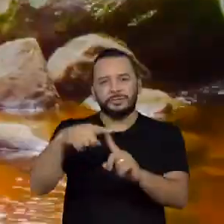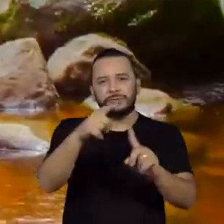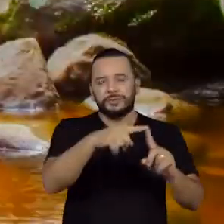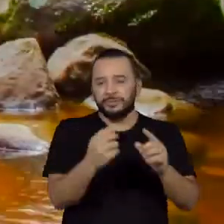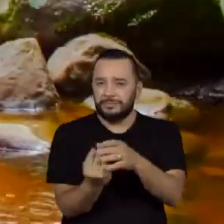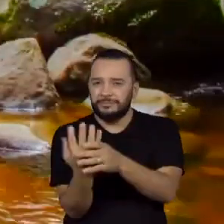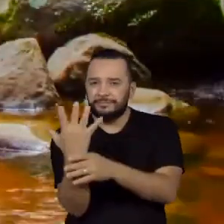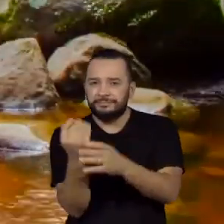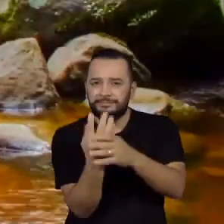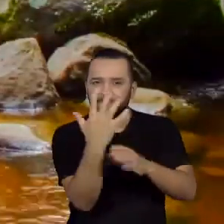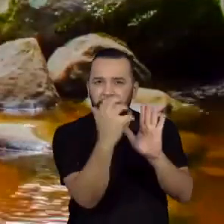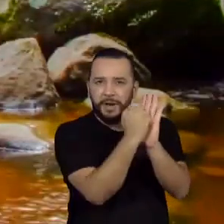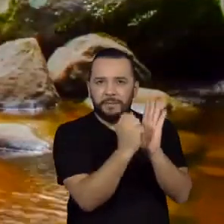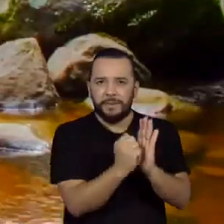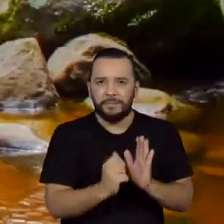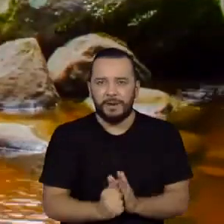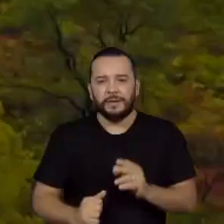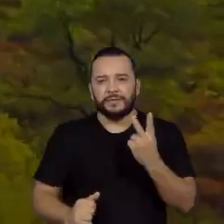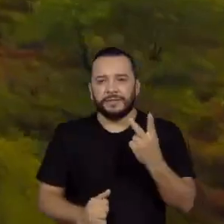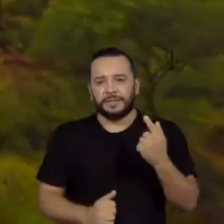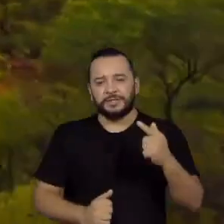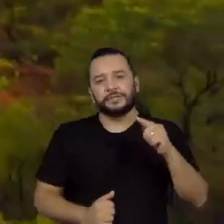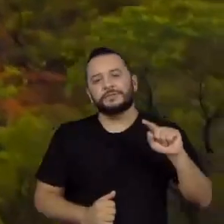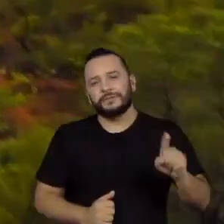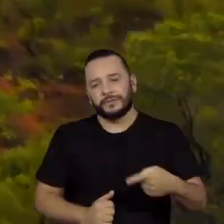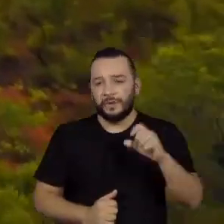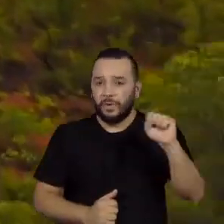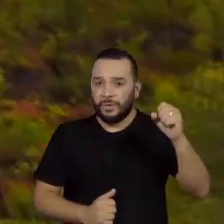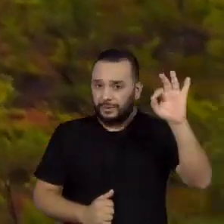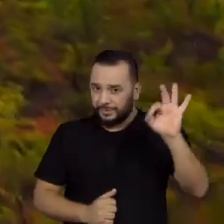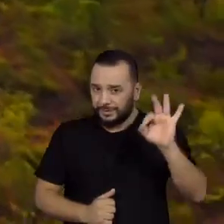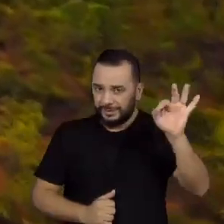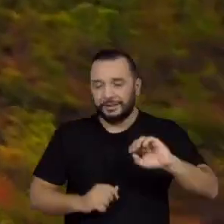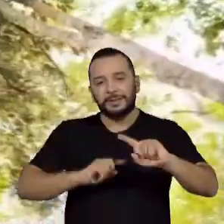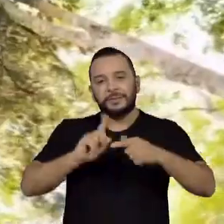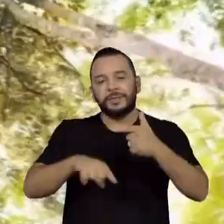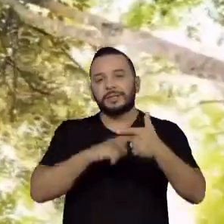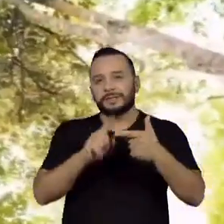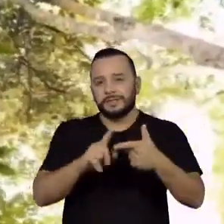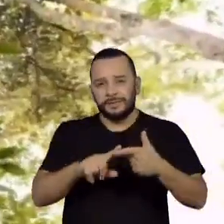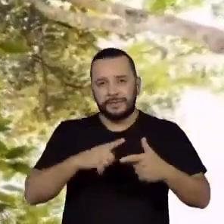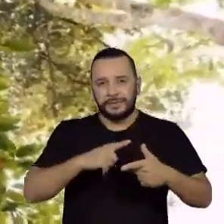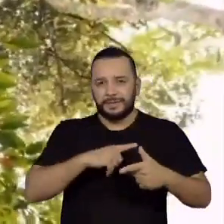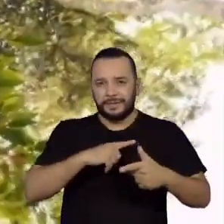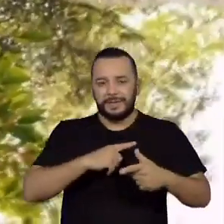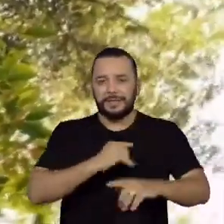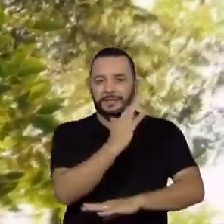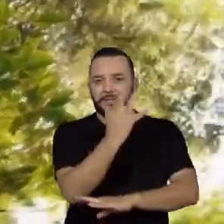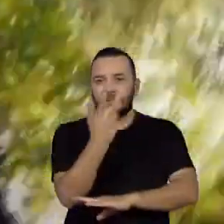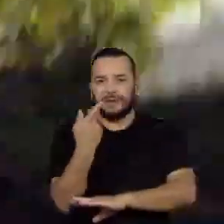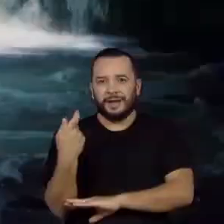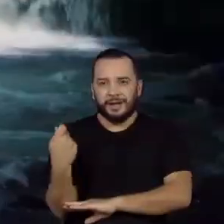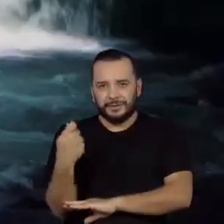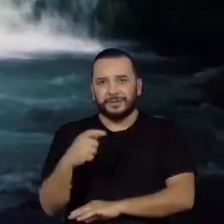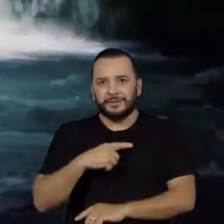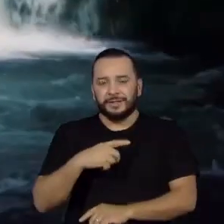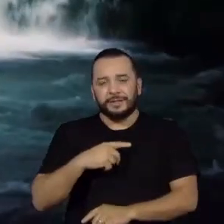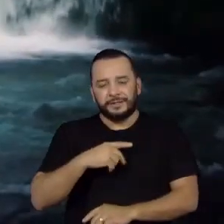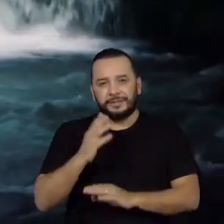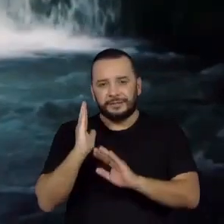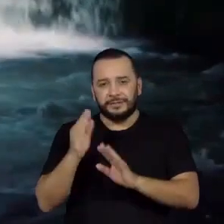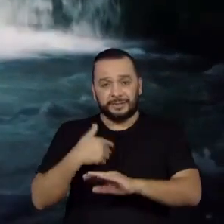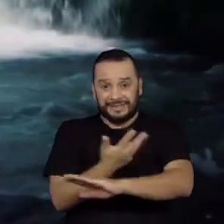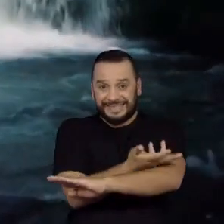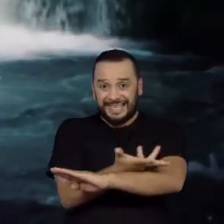27,8% do total. O Cerrado vem logo atrás, com 27,3%. O